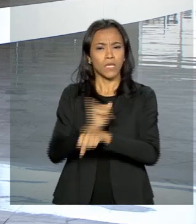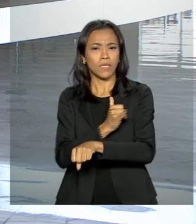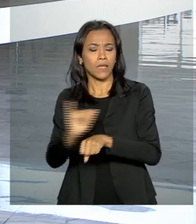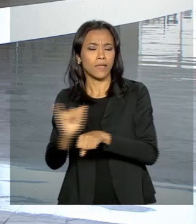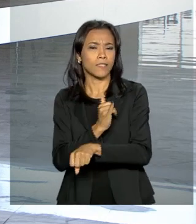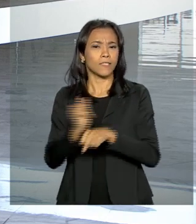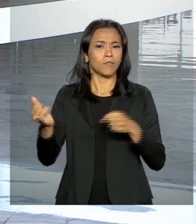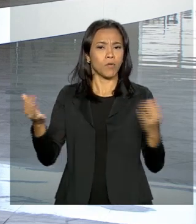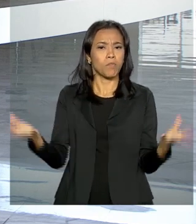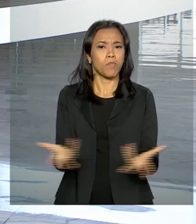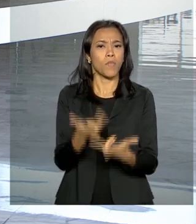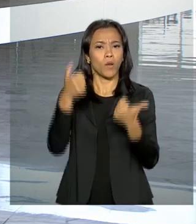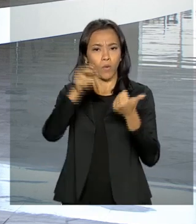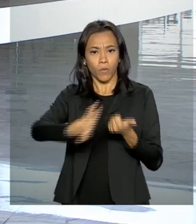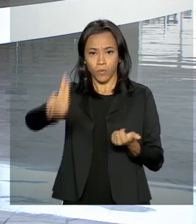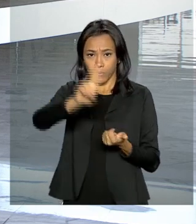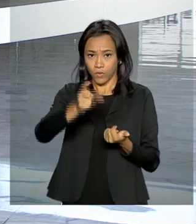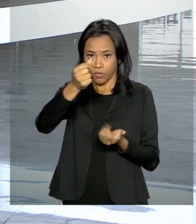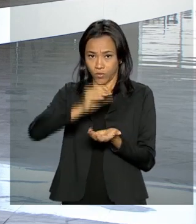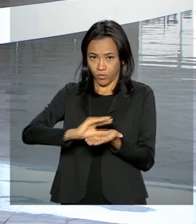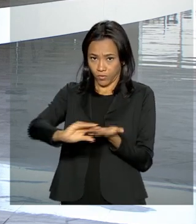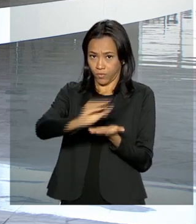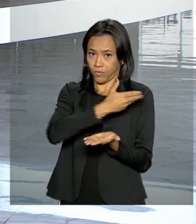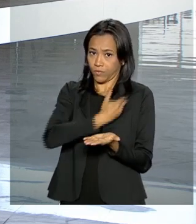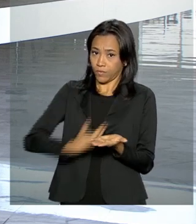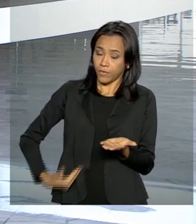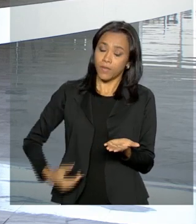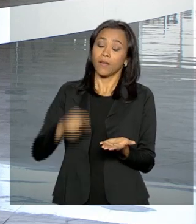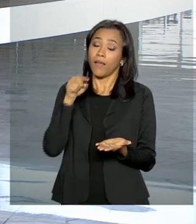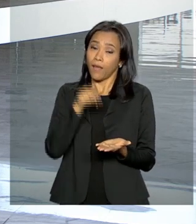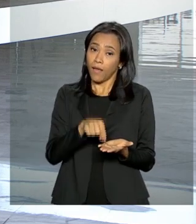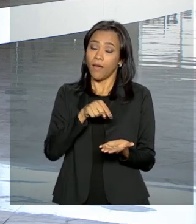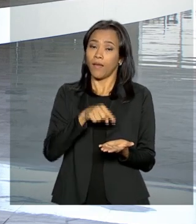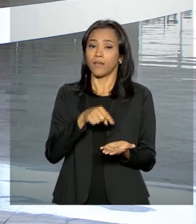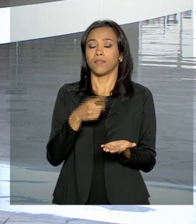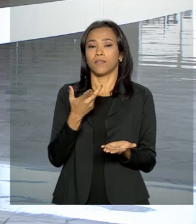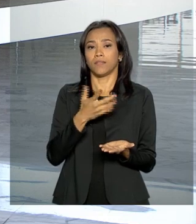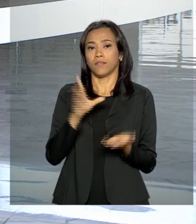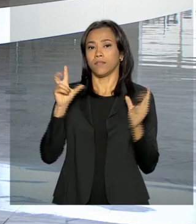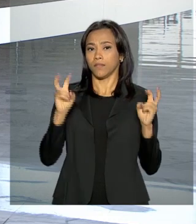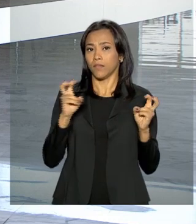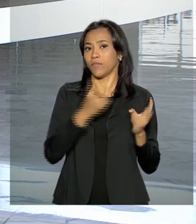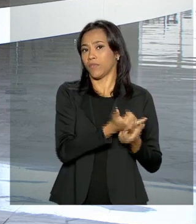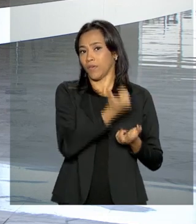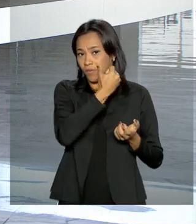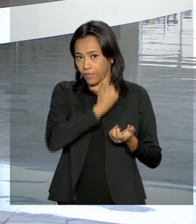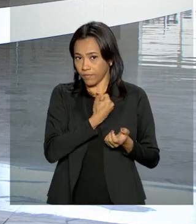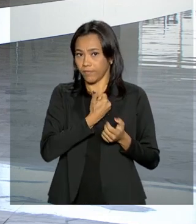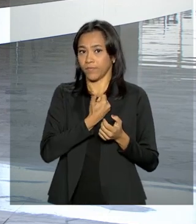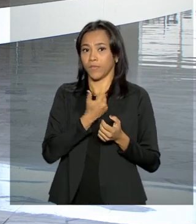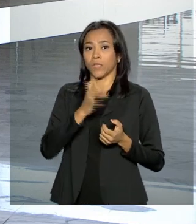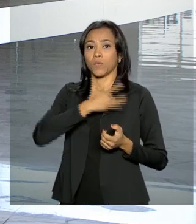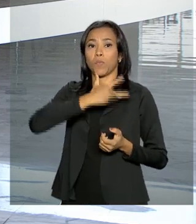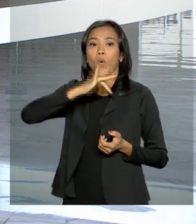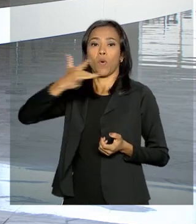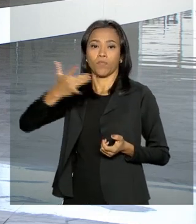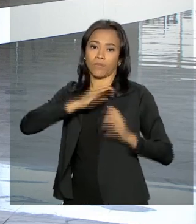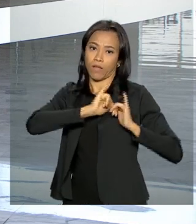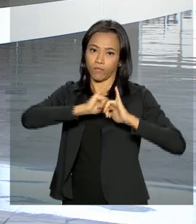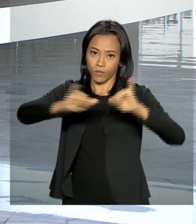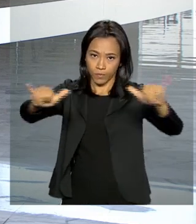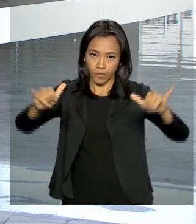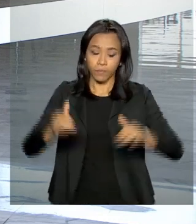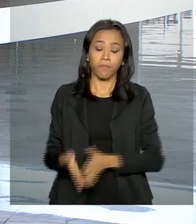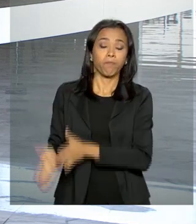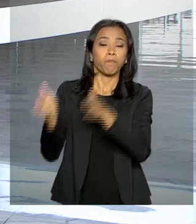de recursos. Essa informação foi adiantada pelo ministro-chefe da Casa Civil, Onyx Lorenzoni. E no